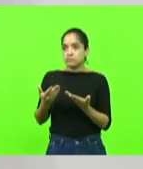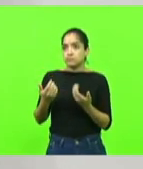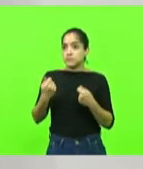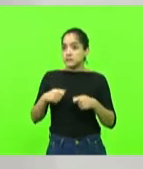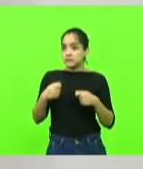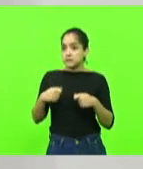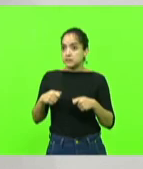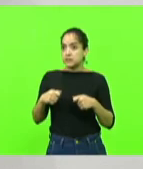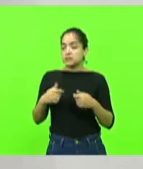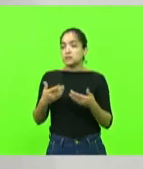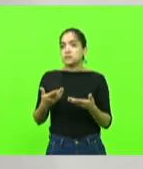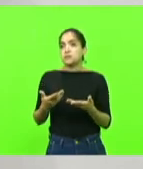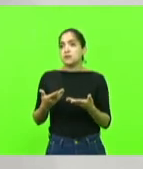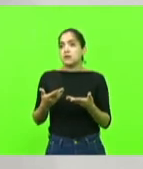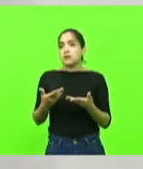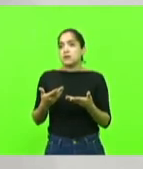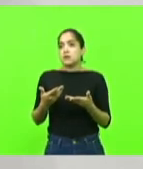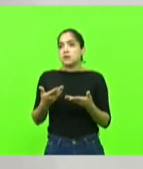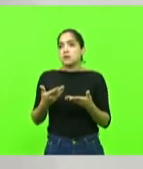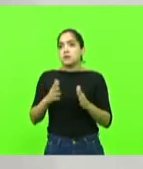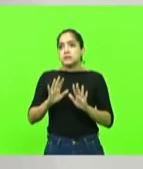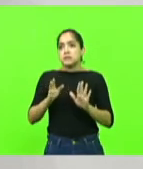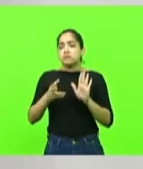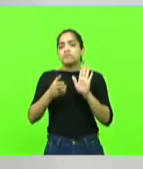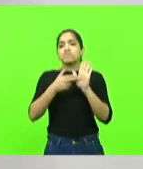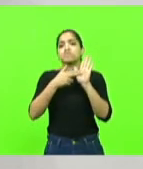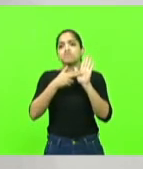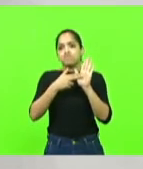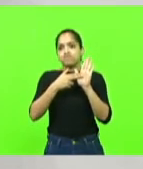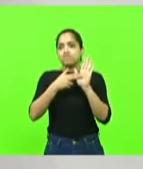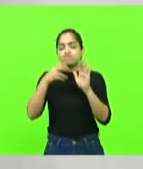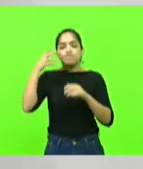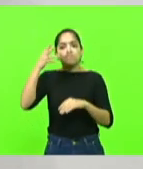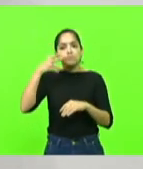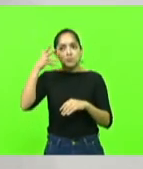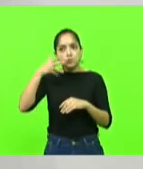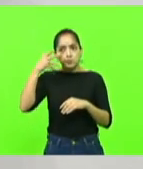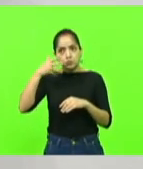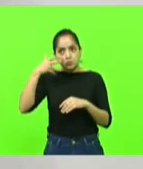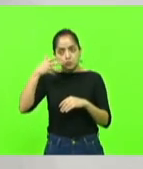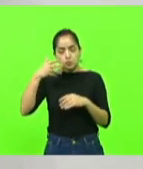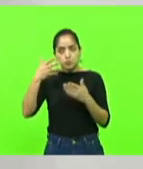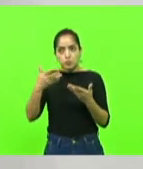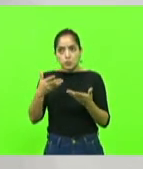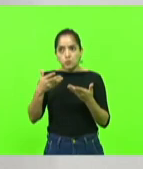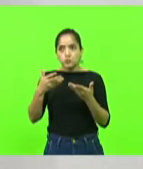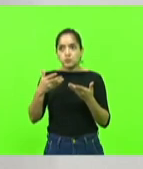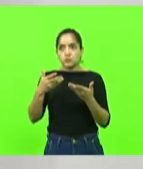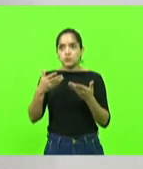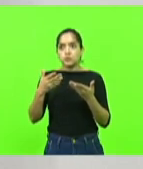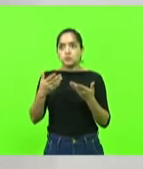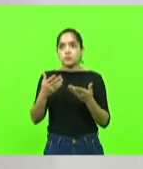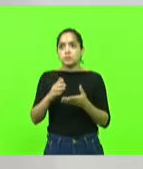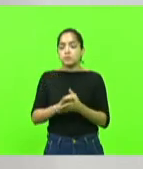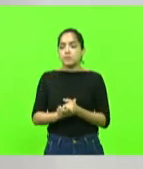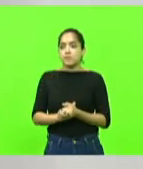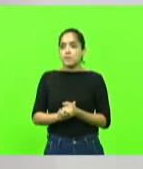Eu sempre assumi o meu discurso de combater o establishment.